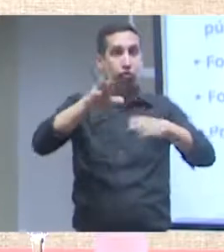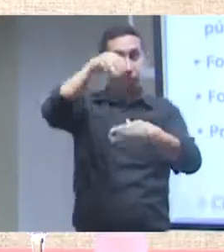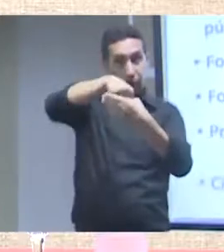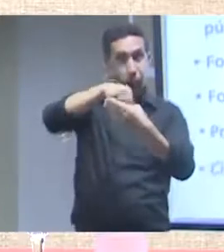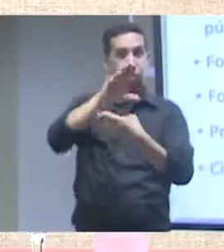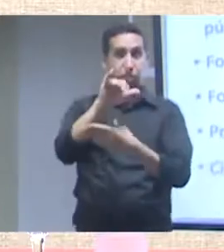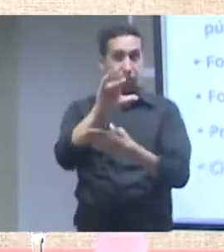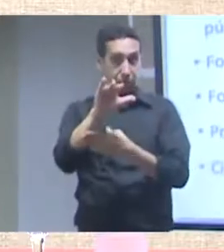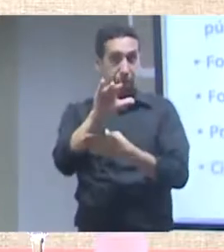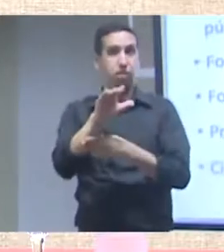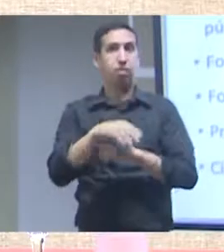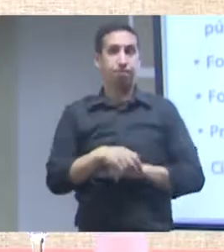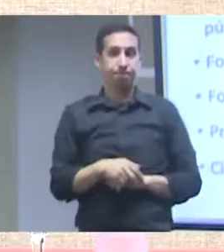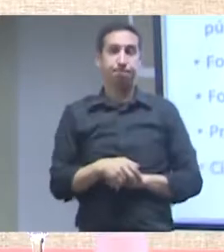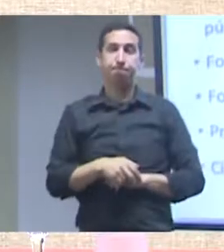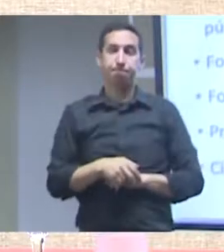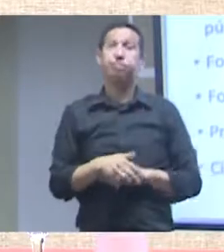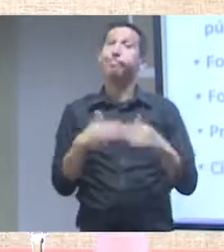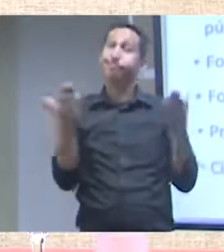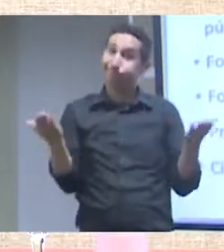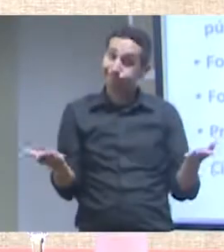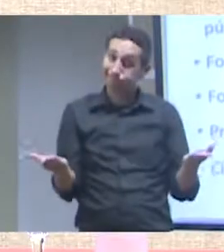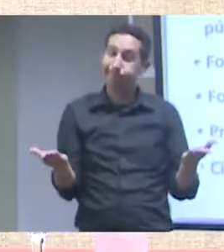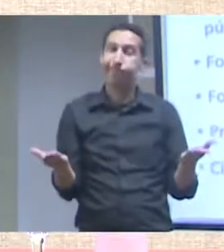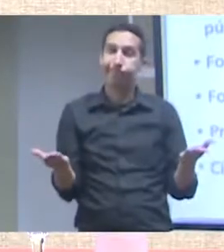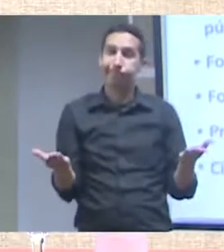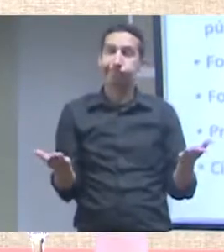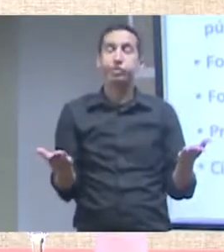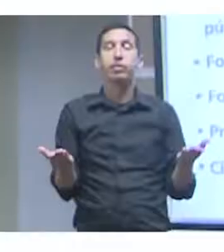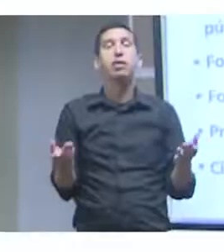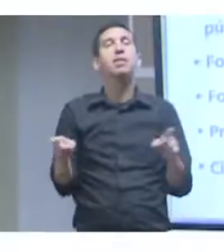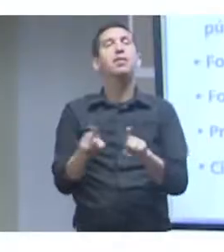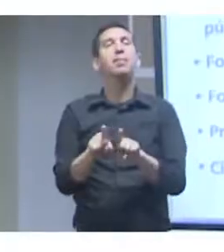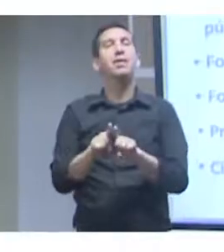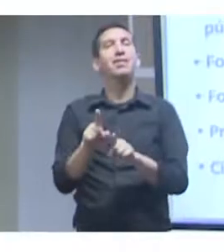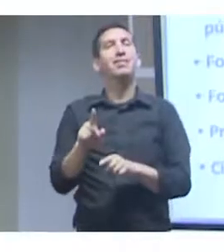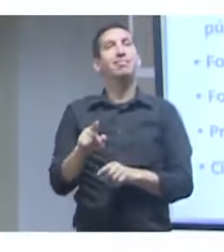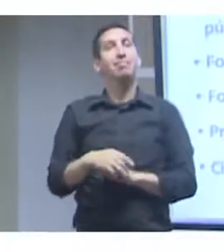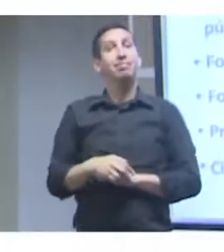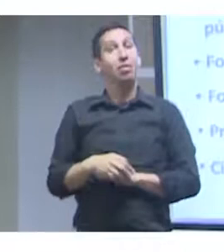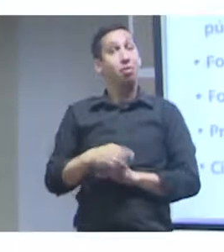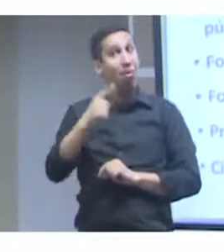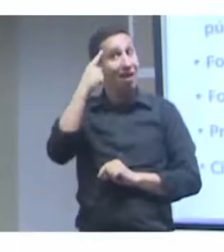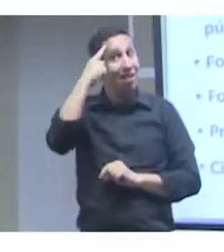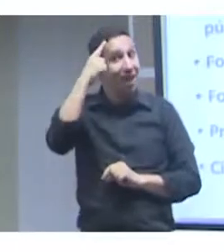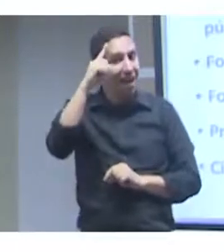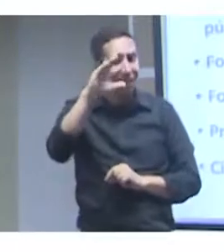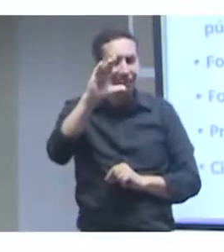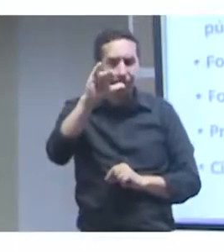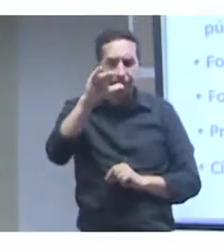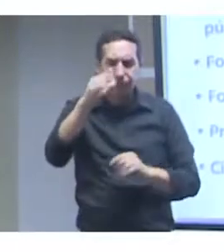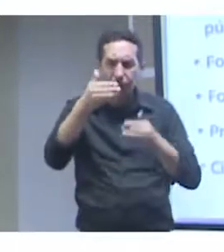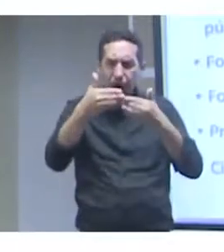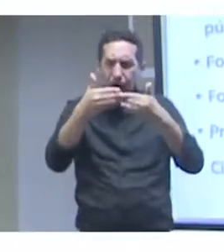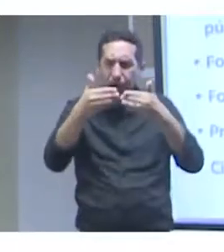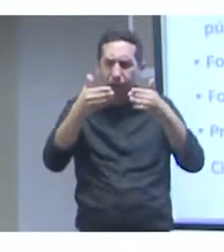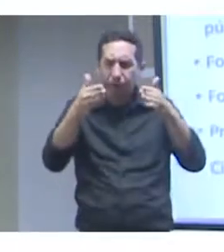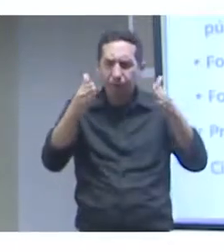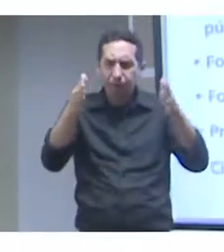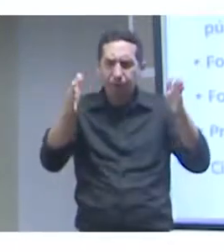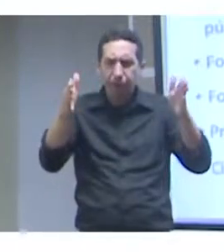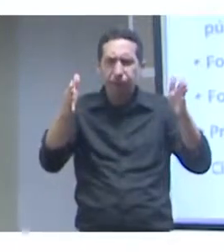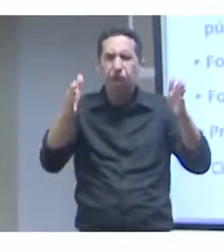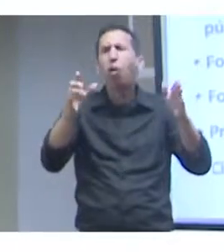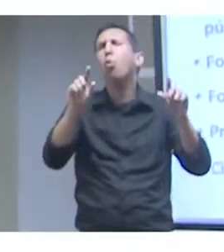por fim, a ideia de uma ciência aberta, situada. Ou seja, por mais que todos esses